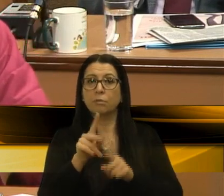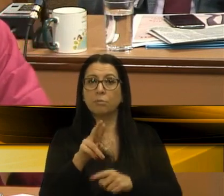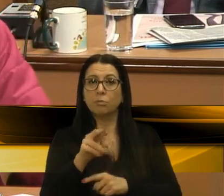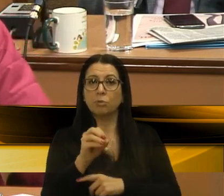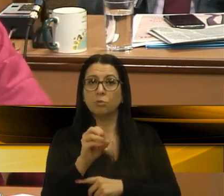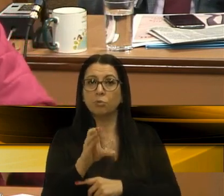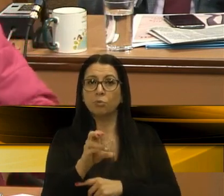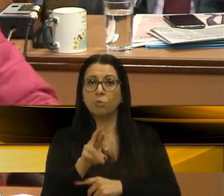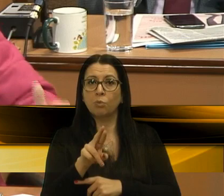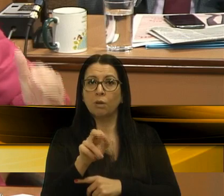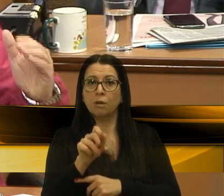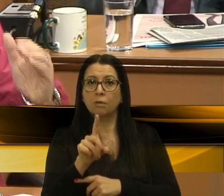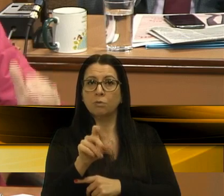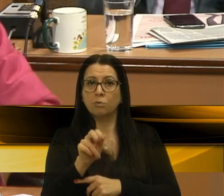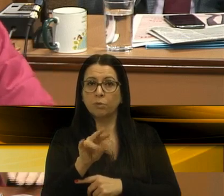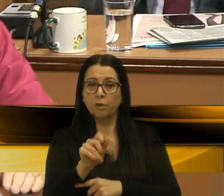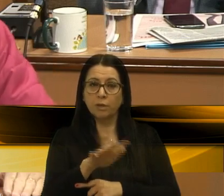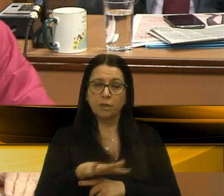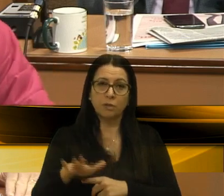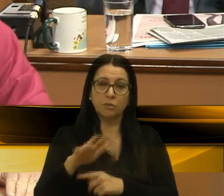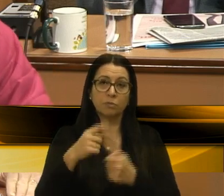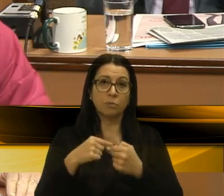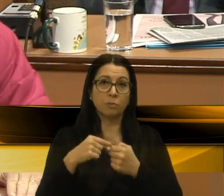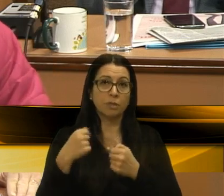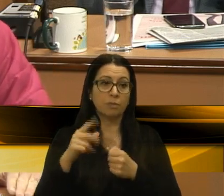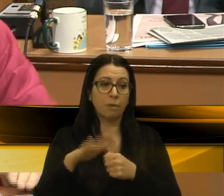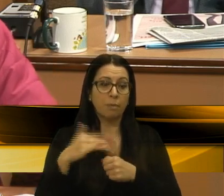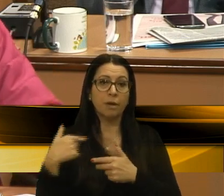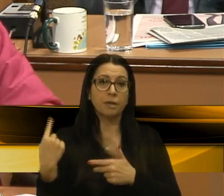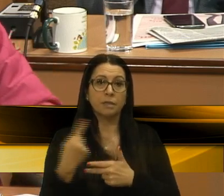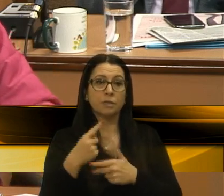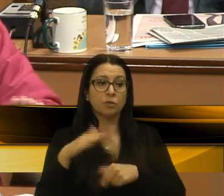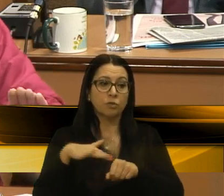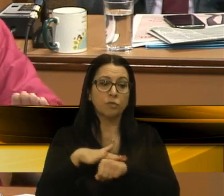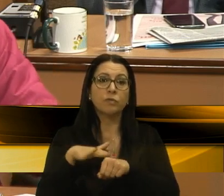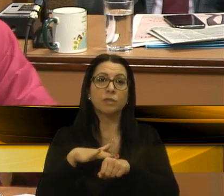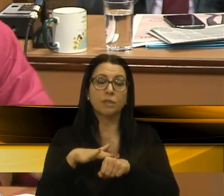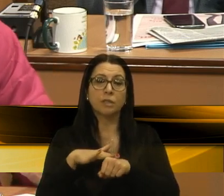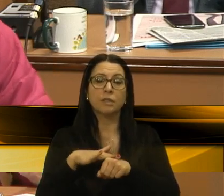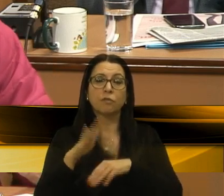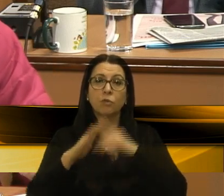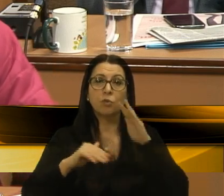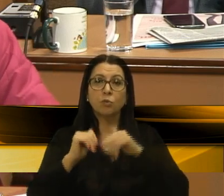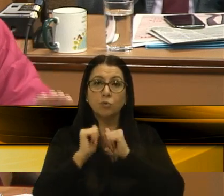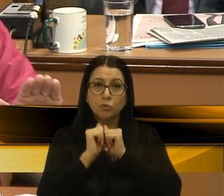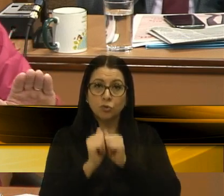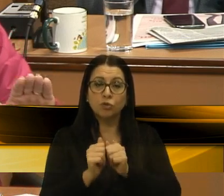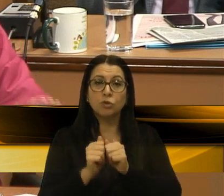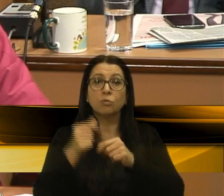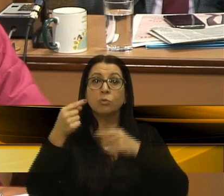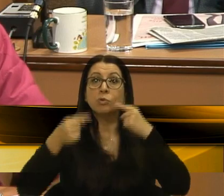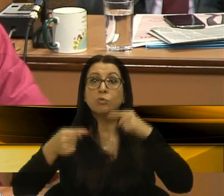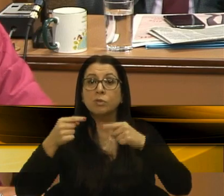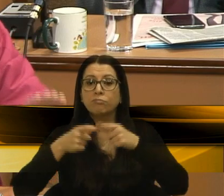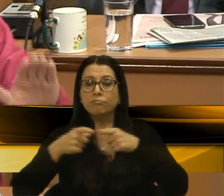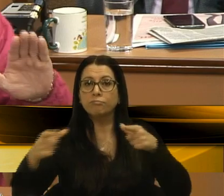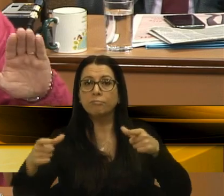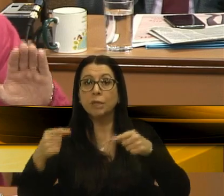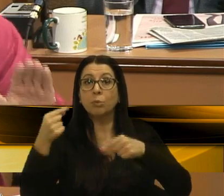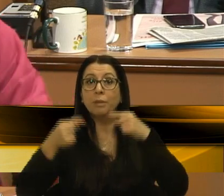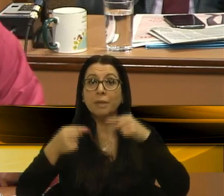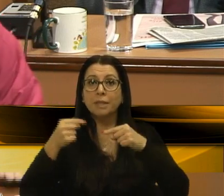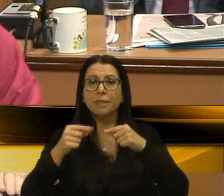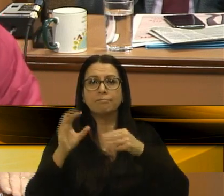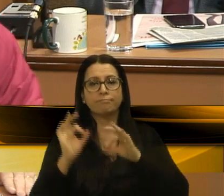Município. Eu acho que nós precisamos, de uma vez por todas, fazer um diálogo construtivo, uma discussão ampla e um debate